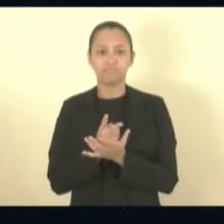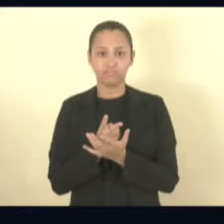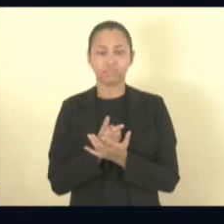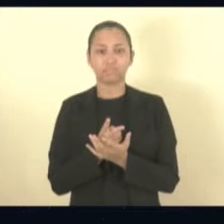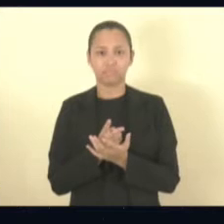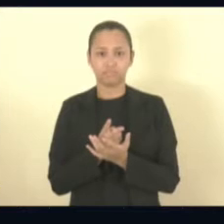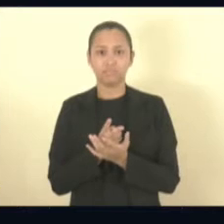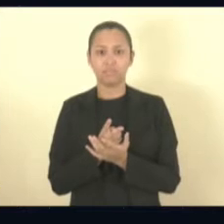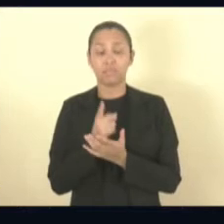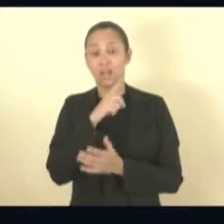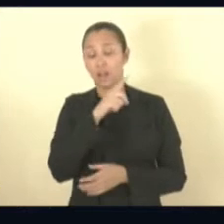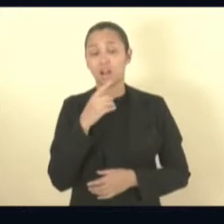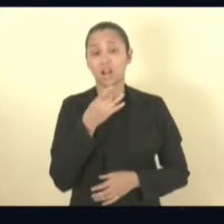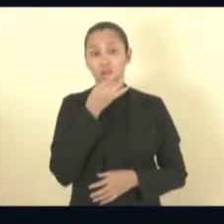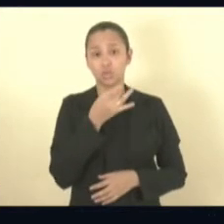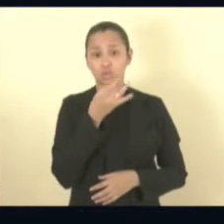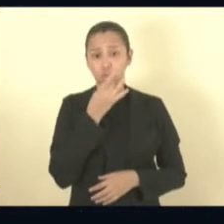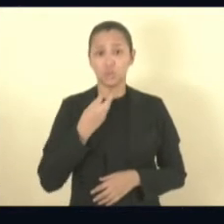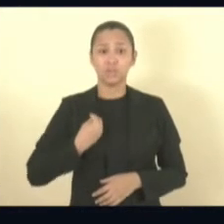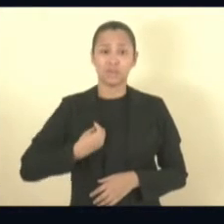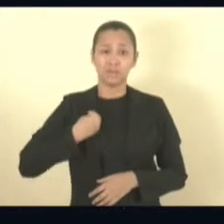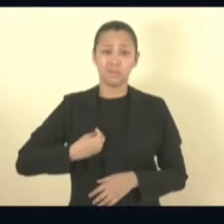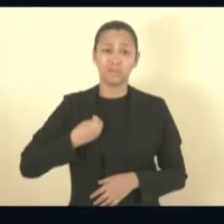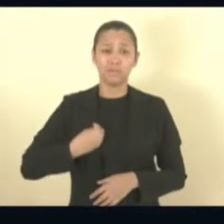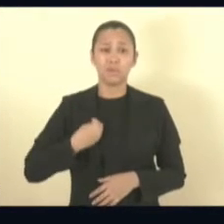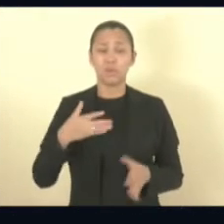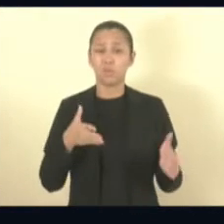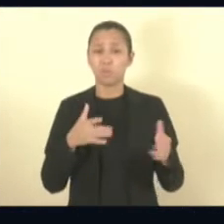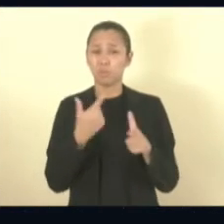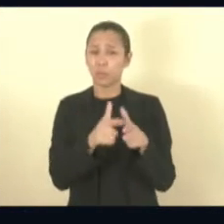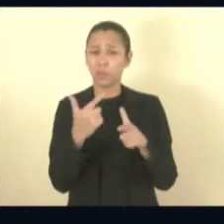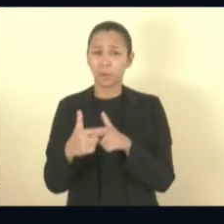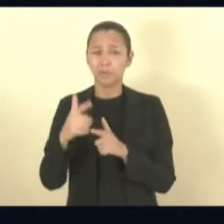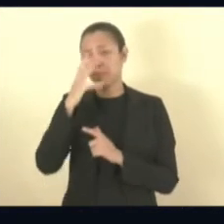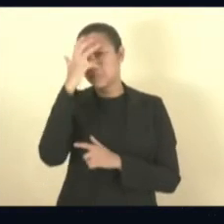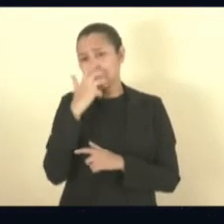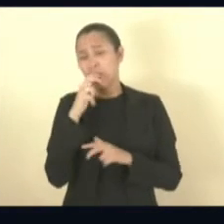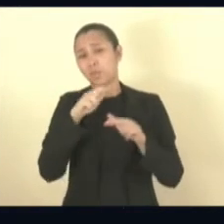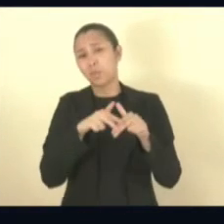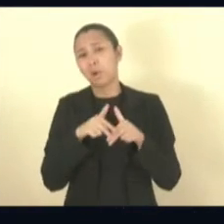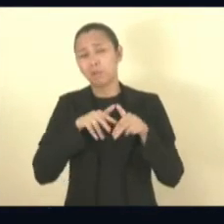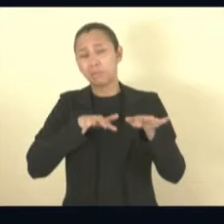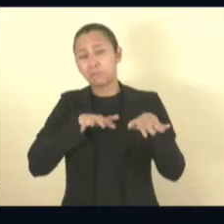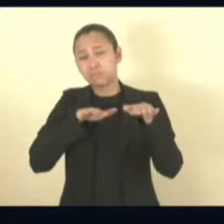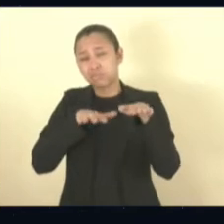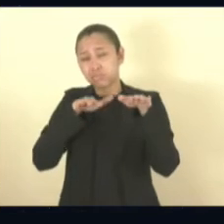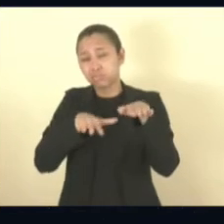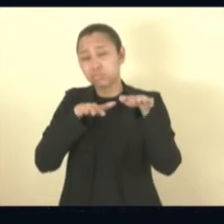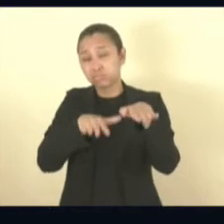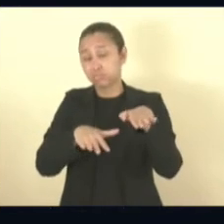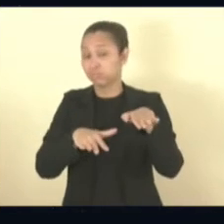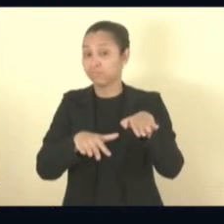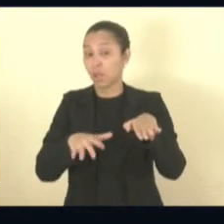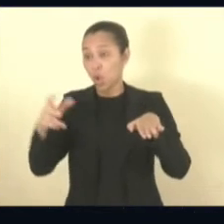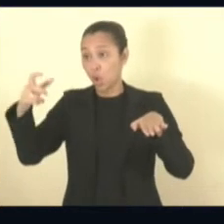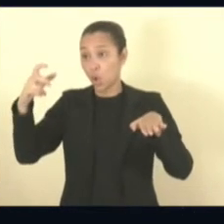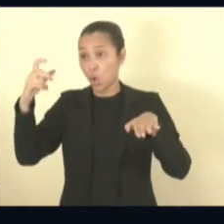que Cachoeira e Itapemirim está vivendo um problema muito sério, que é o problema do trânsito. Não há de se culpar ninguém.